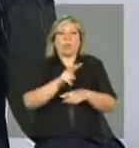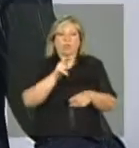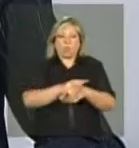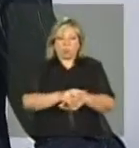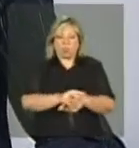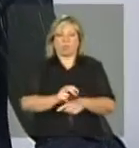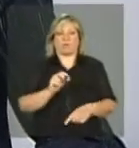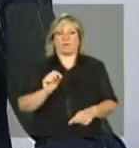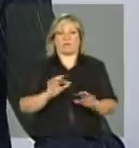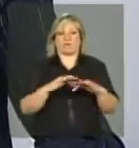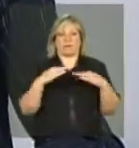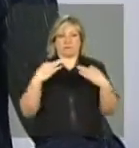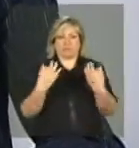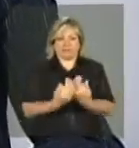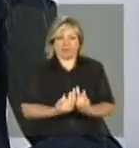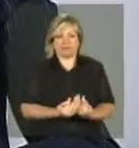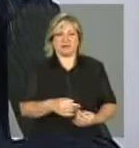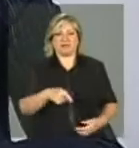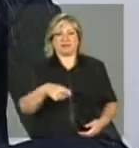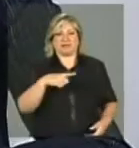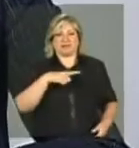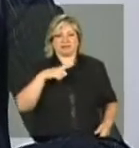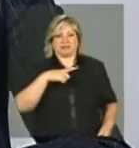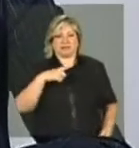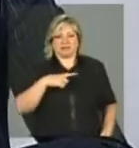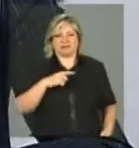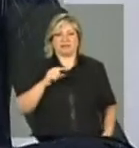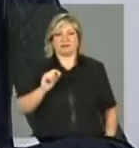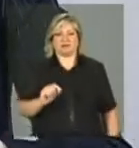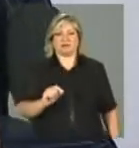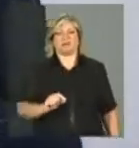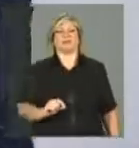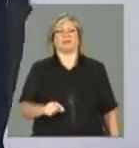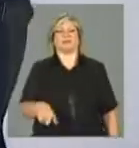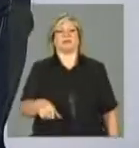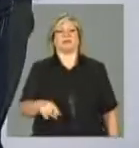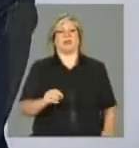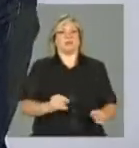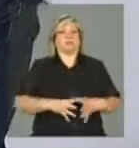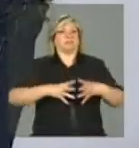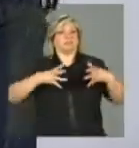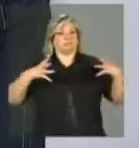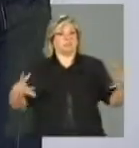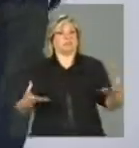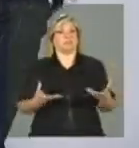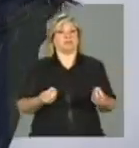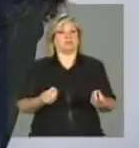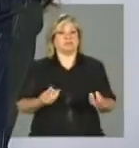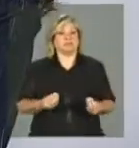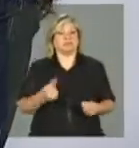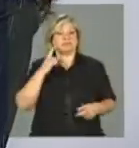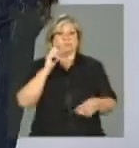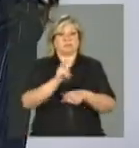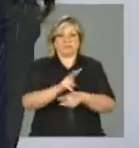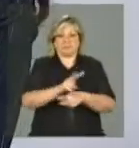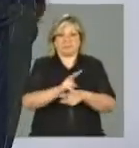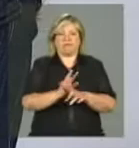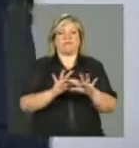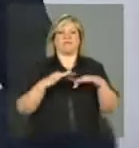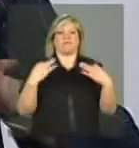PAIF, que é o Serviço de Proteção e Atendimento Integral à Família, que é o grande volume, não é, Daniel? De acompanhamento familiar,